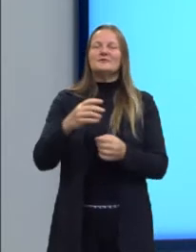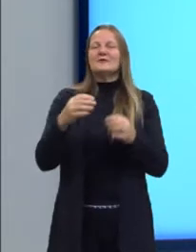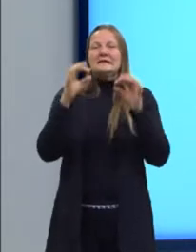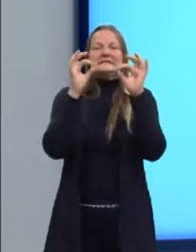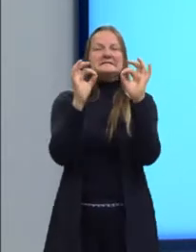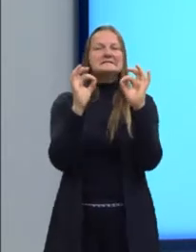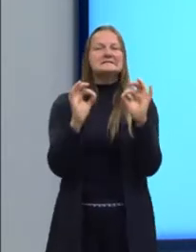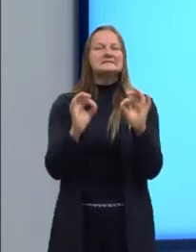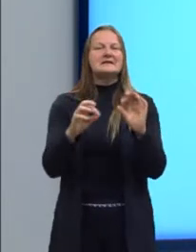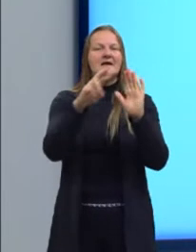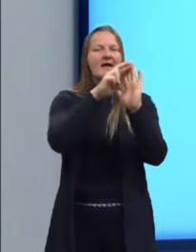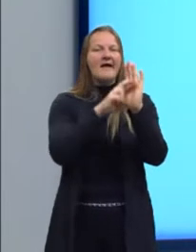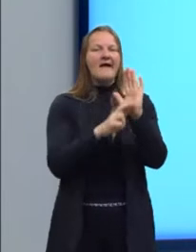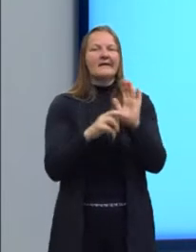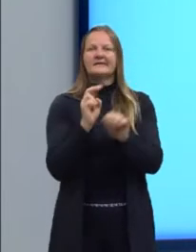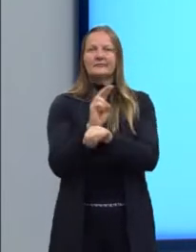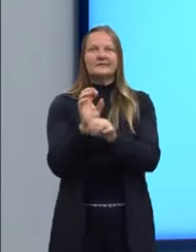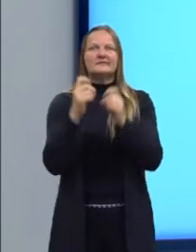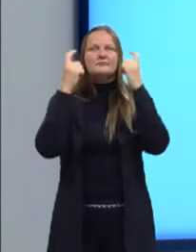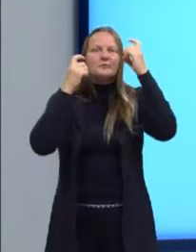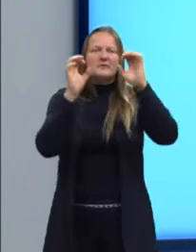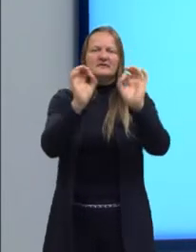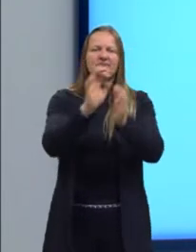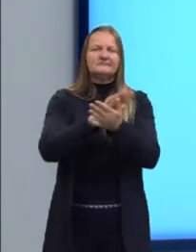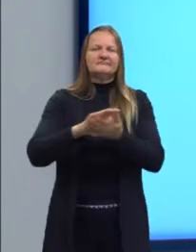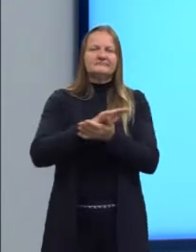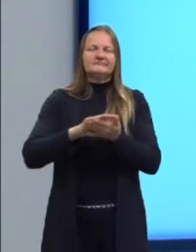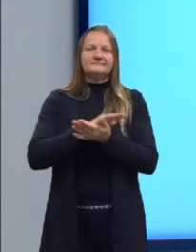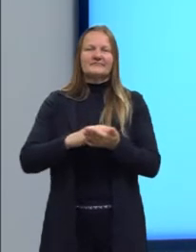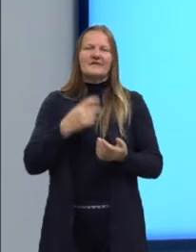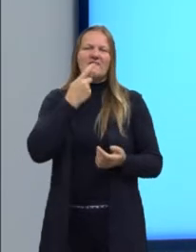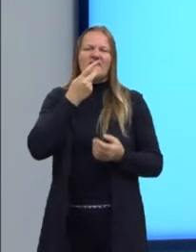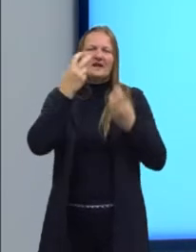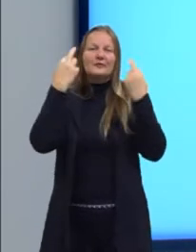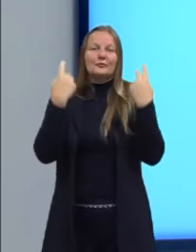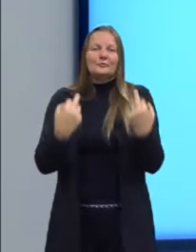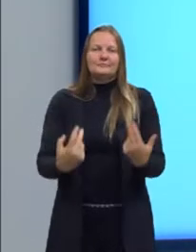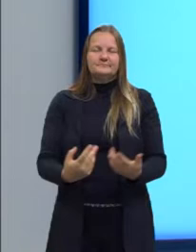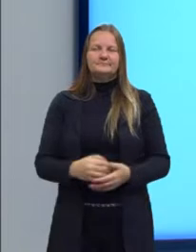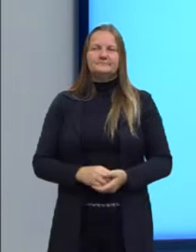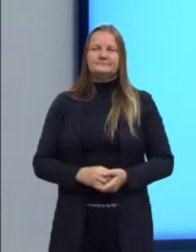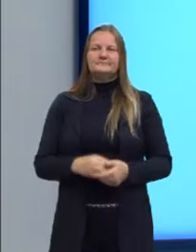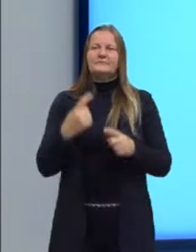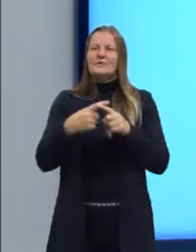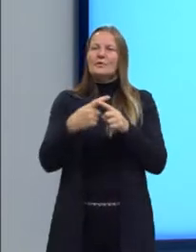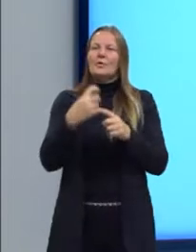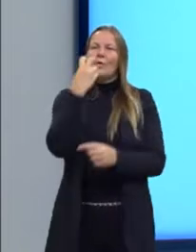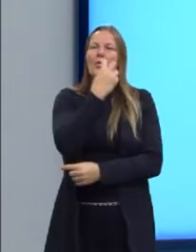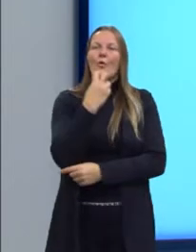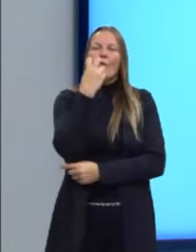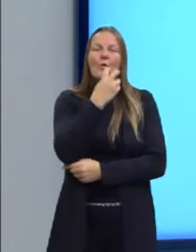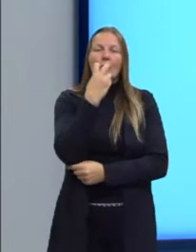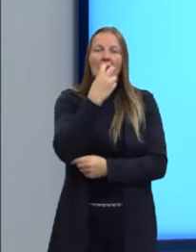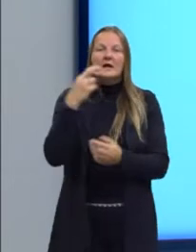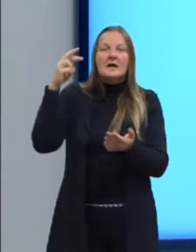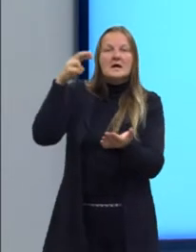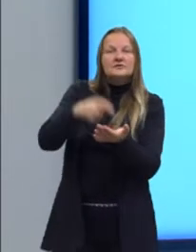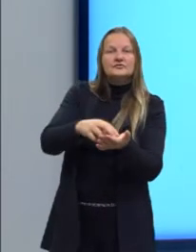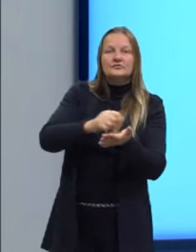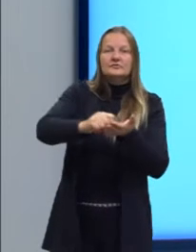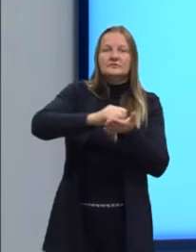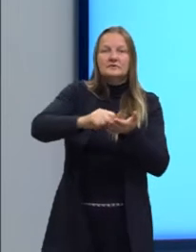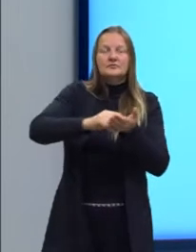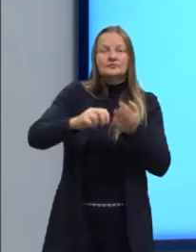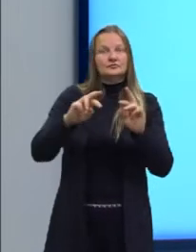gente pensa nessa espontaneidade de fala. E depois, para a gente diferenciar, oralidade de registro escrito.